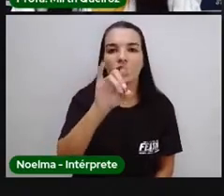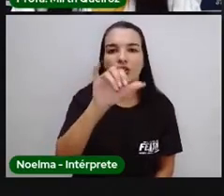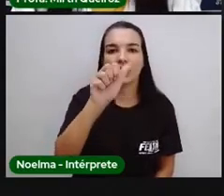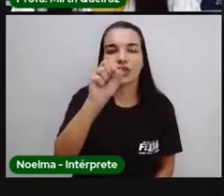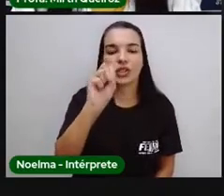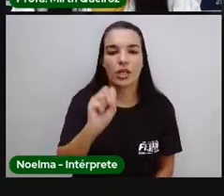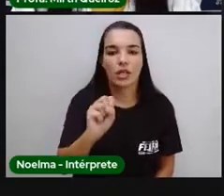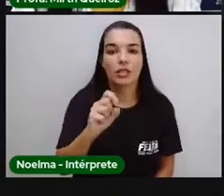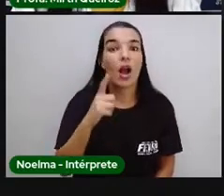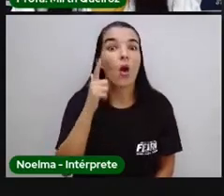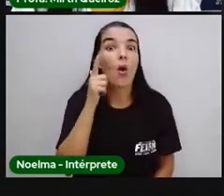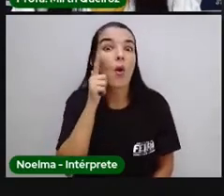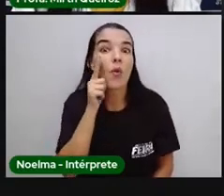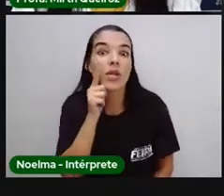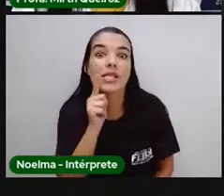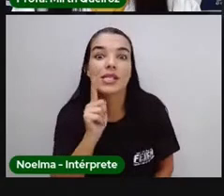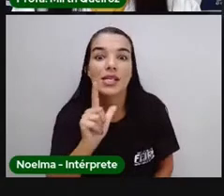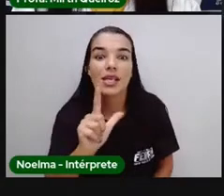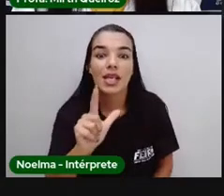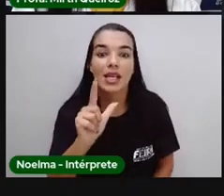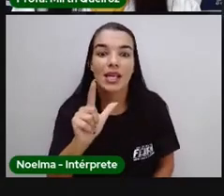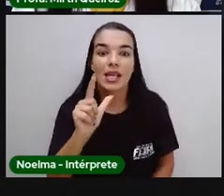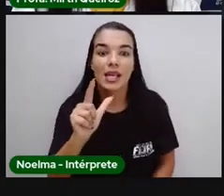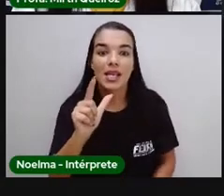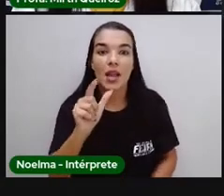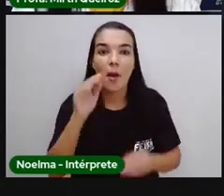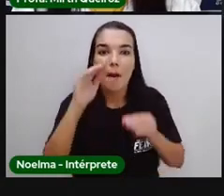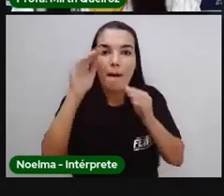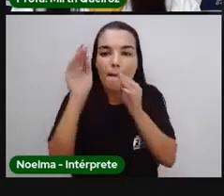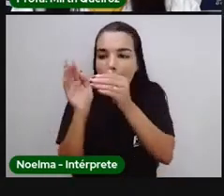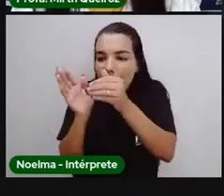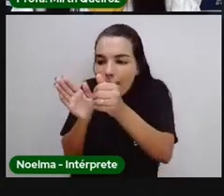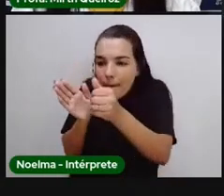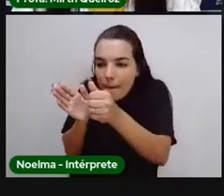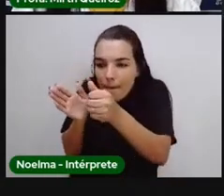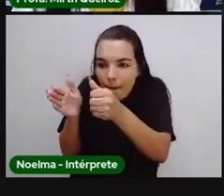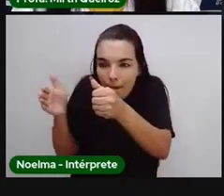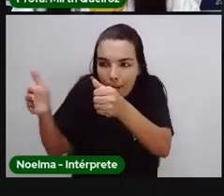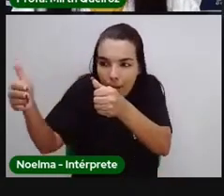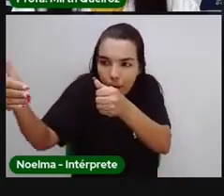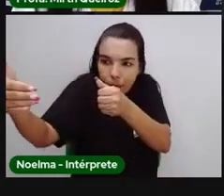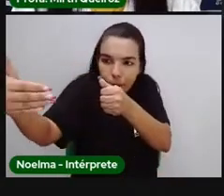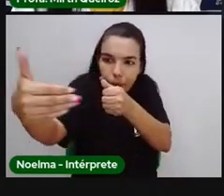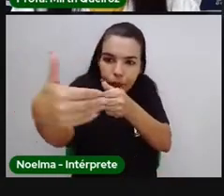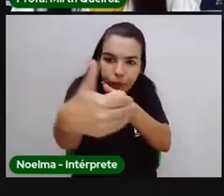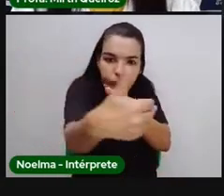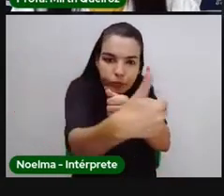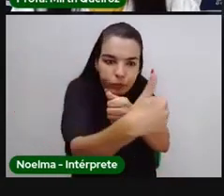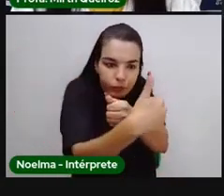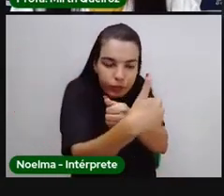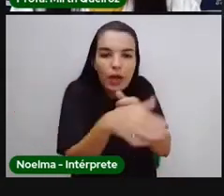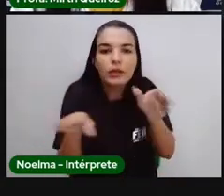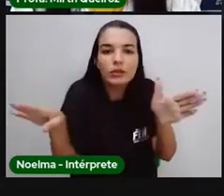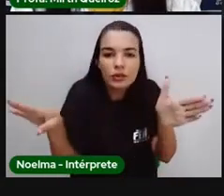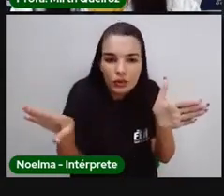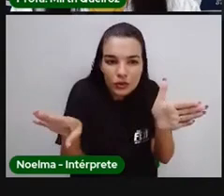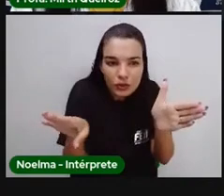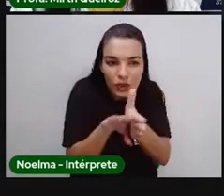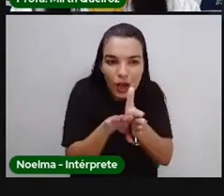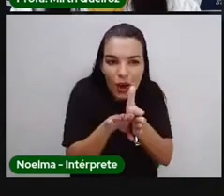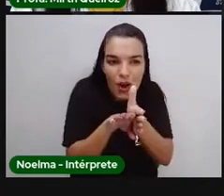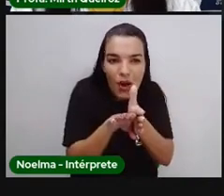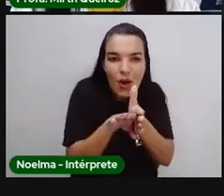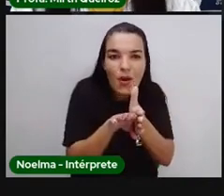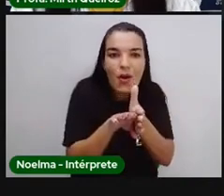atravessar o Cabo aqui, ó, das Tormentas. E chegar às Índias. E